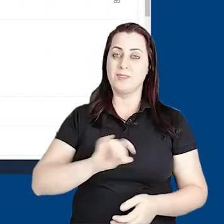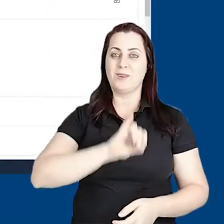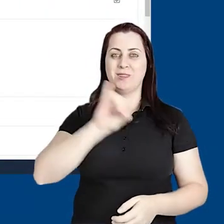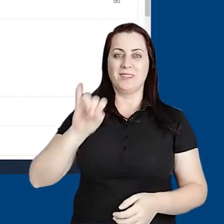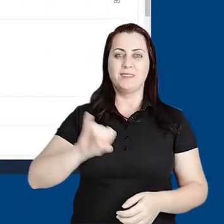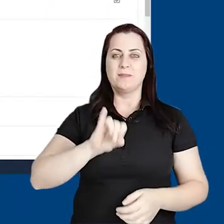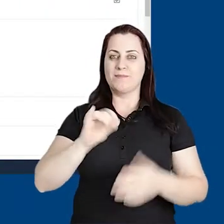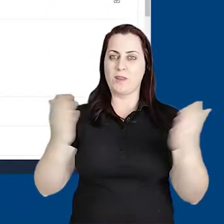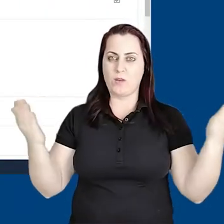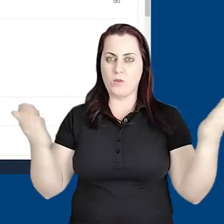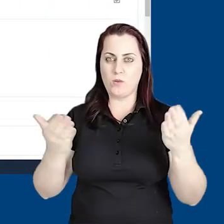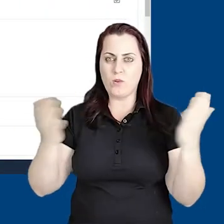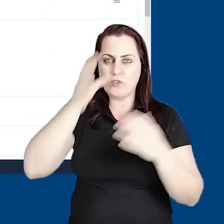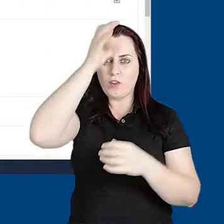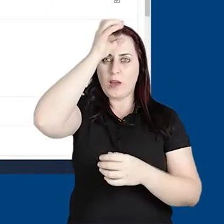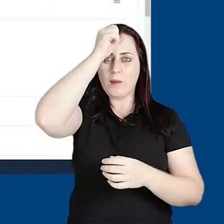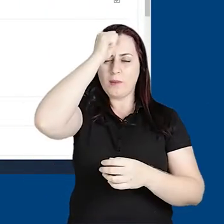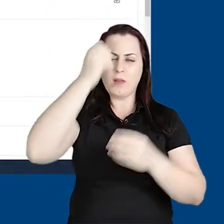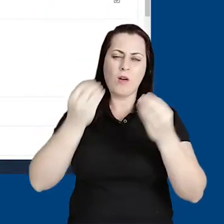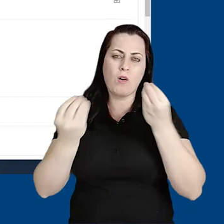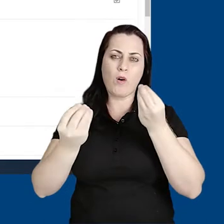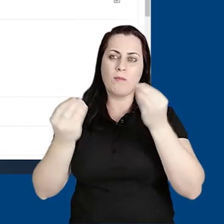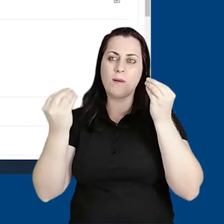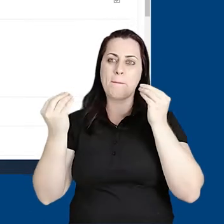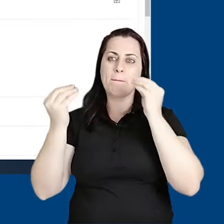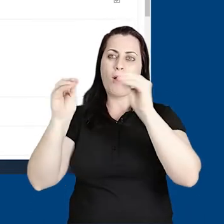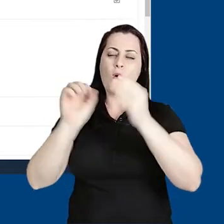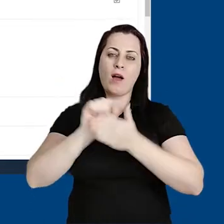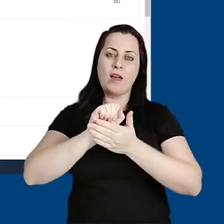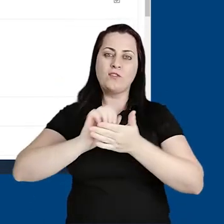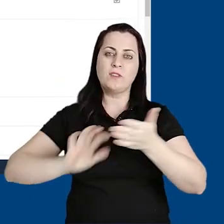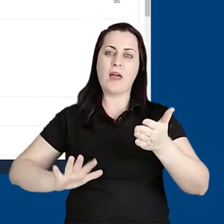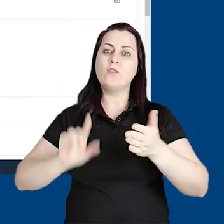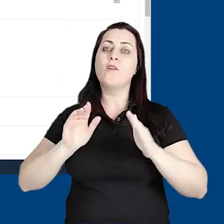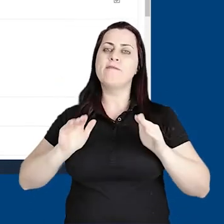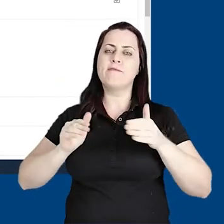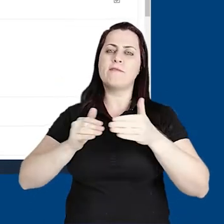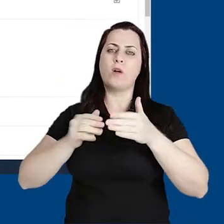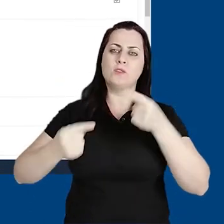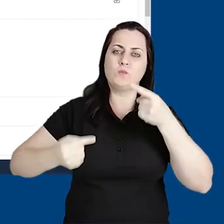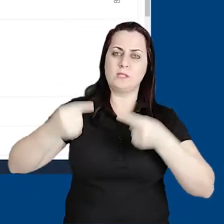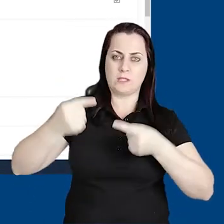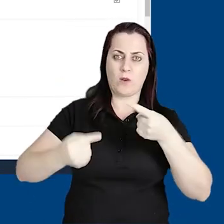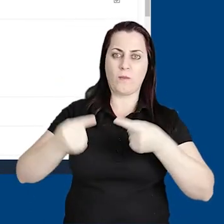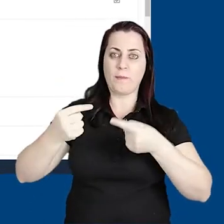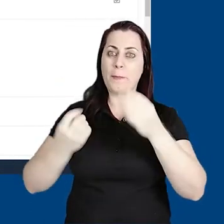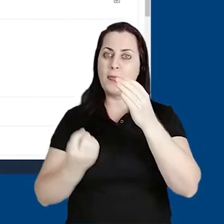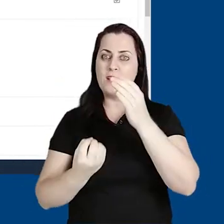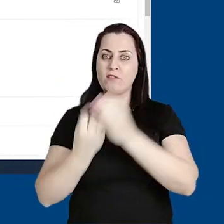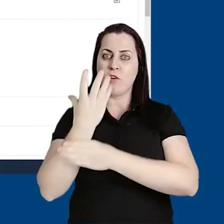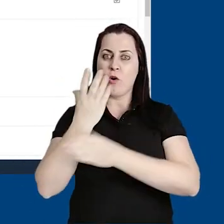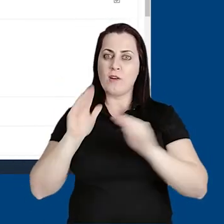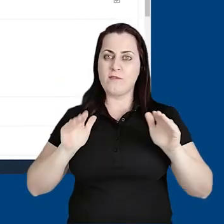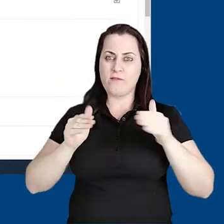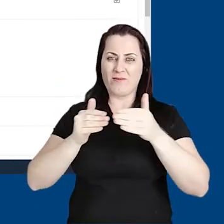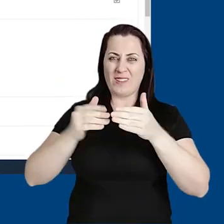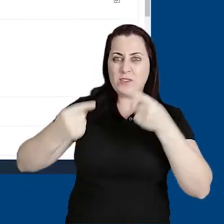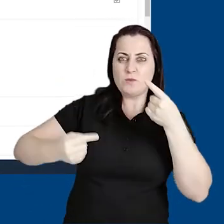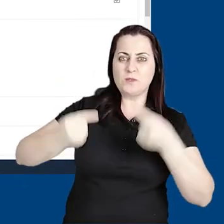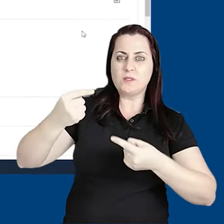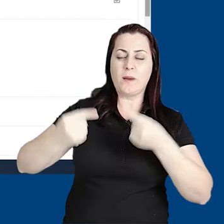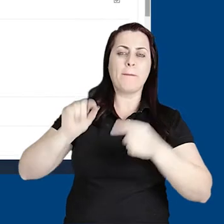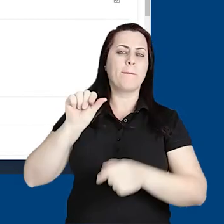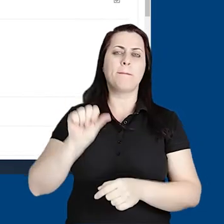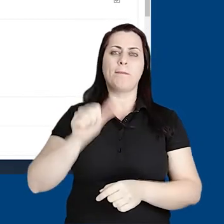Olá, hoje vamos aprender como adicionar a atividade fórum de discussão. Para criar um fórum de discussão,